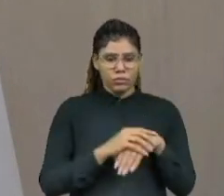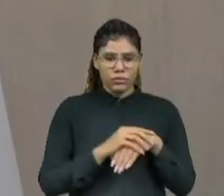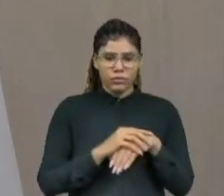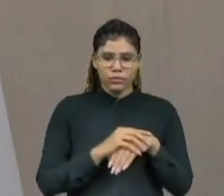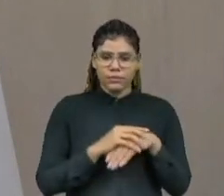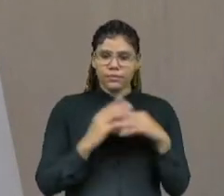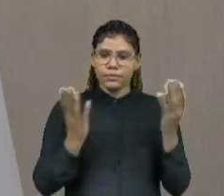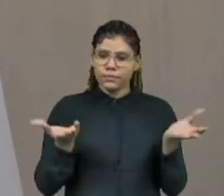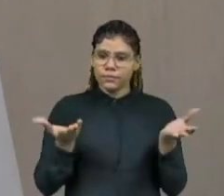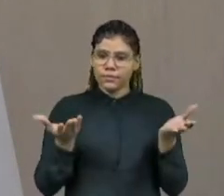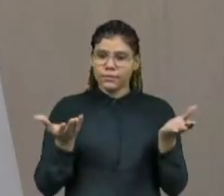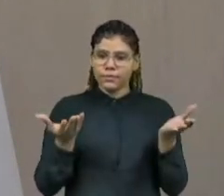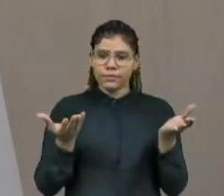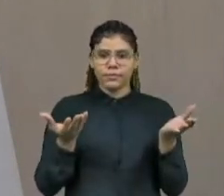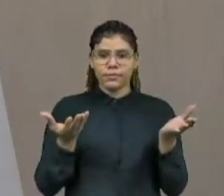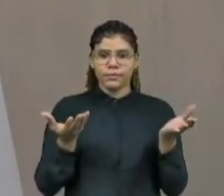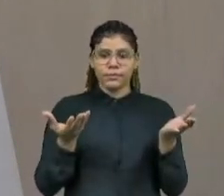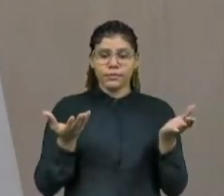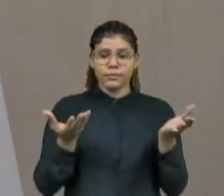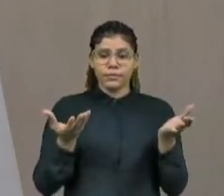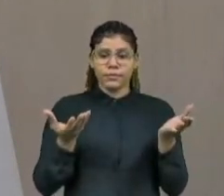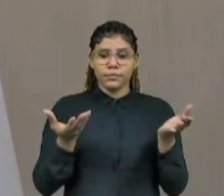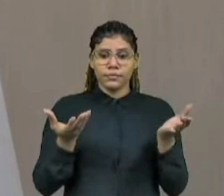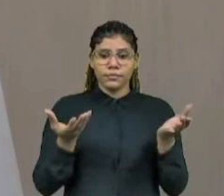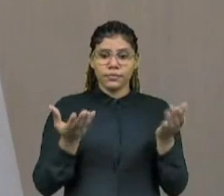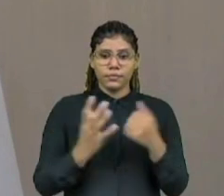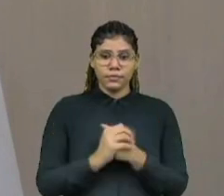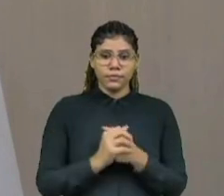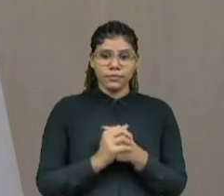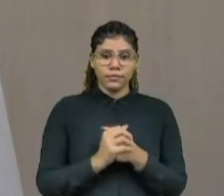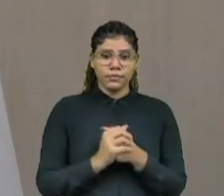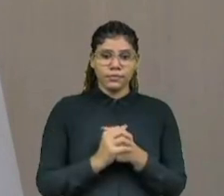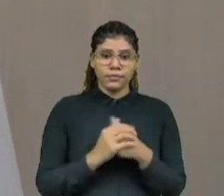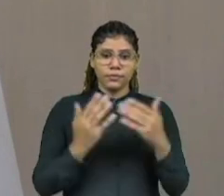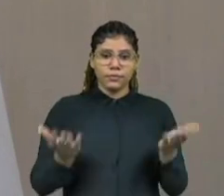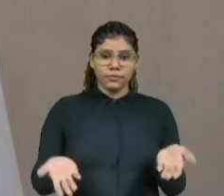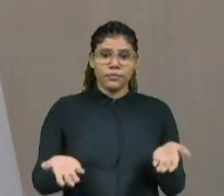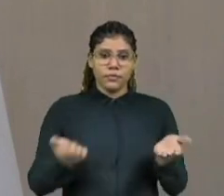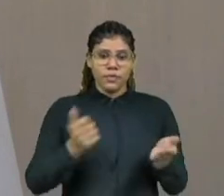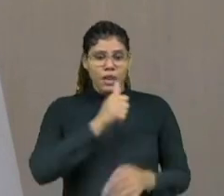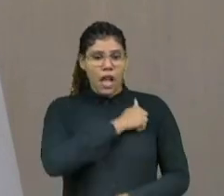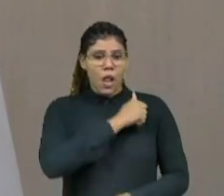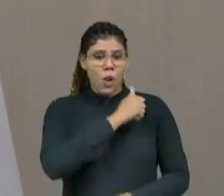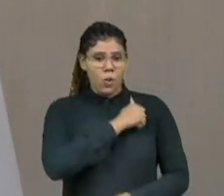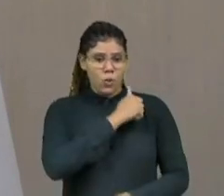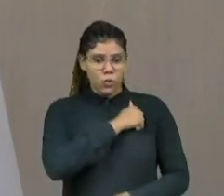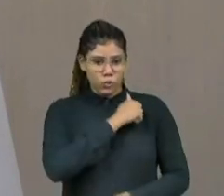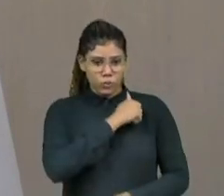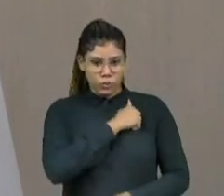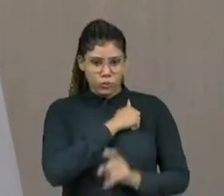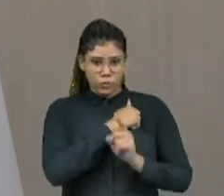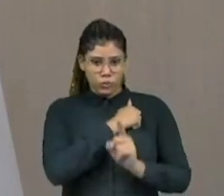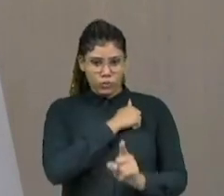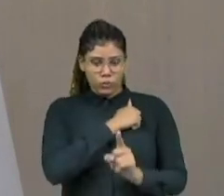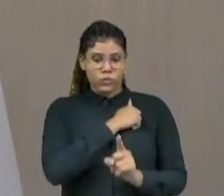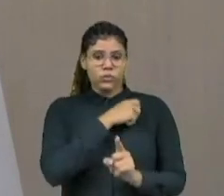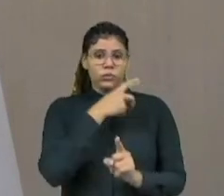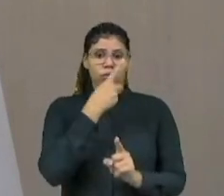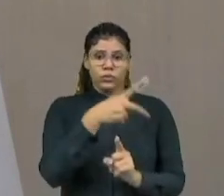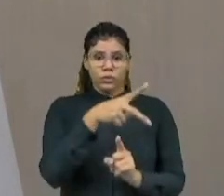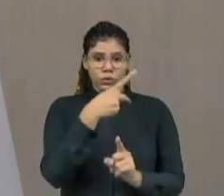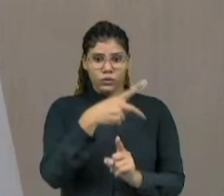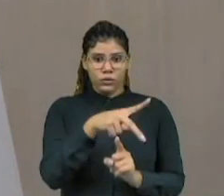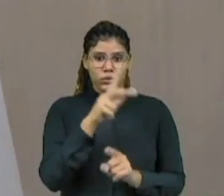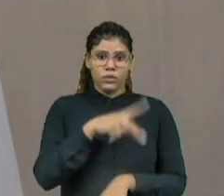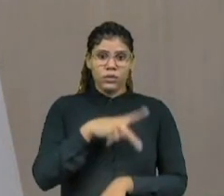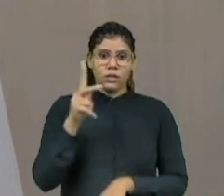a esse balanço, a esse estímulo, quando alunos dele, ex-alunos dele, deste mesmo professor,